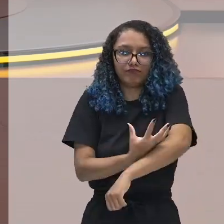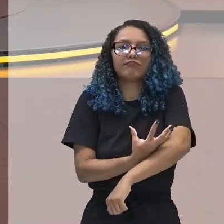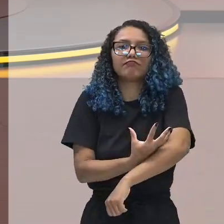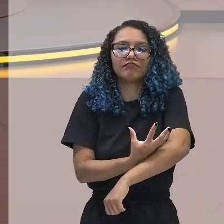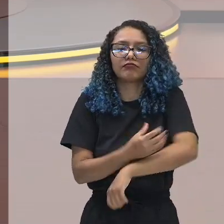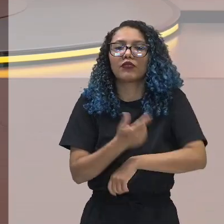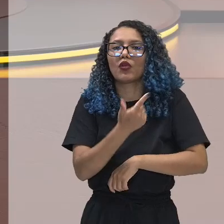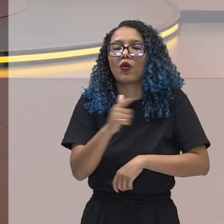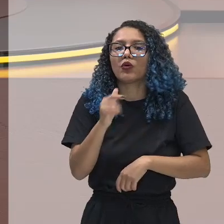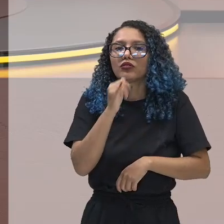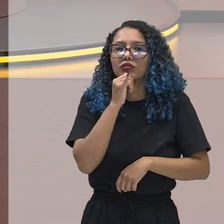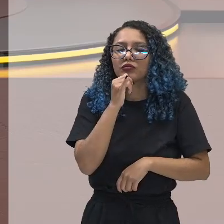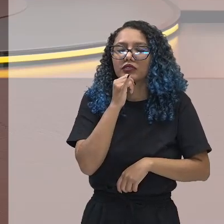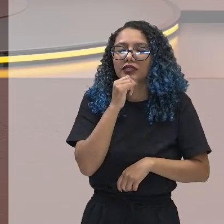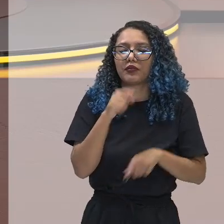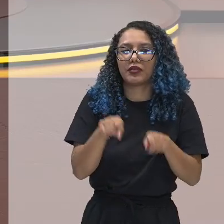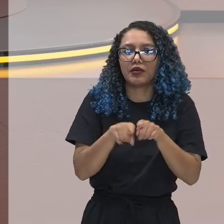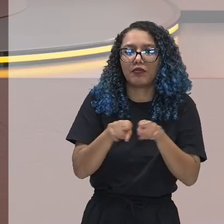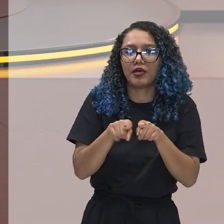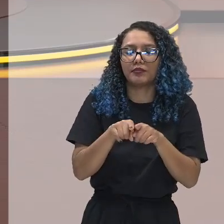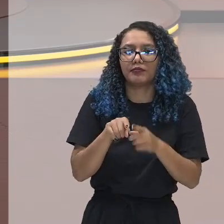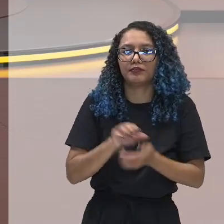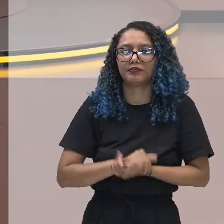pessoas que estão aí como